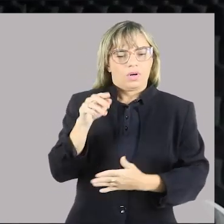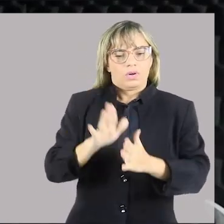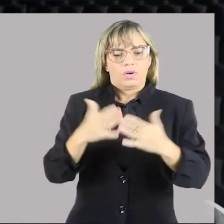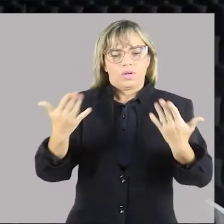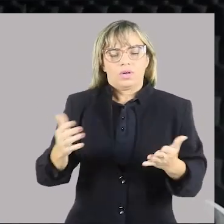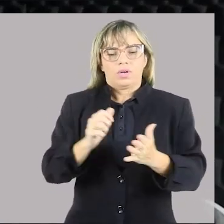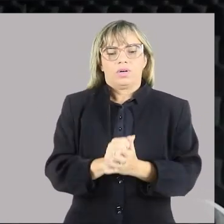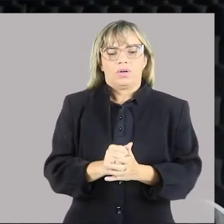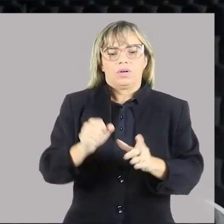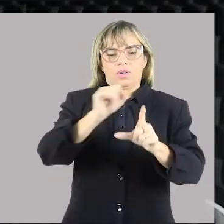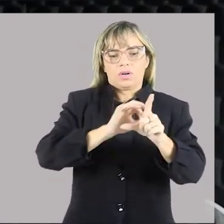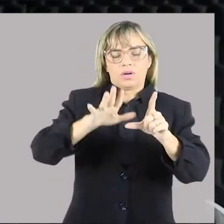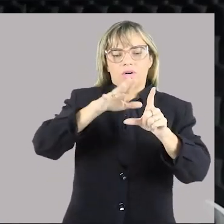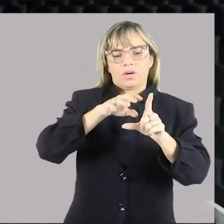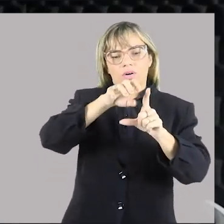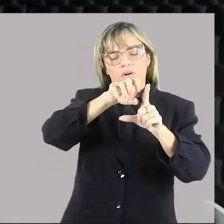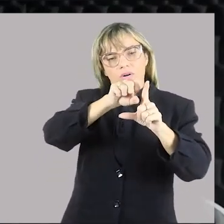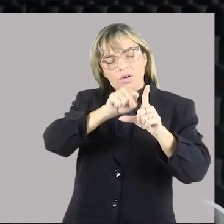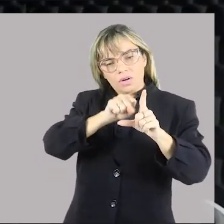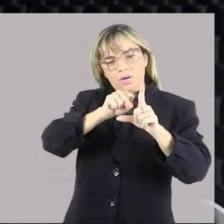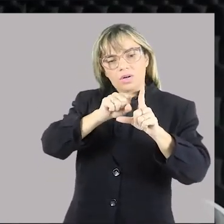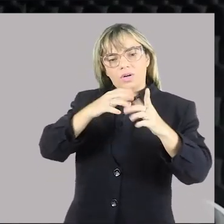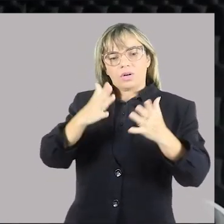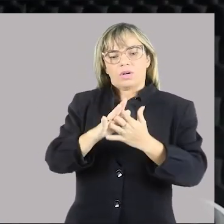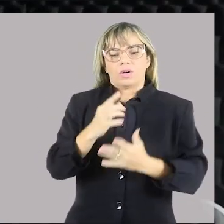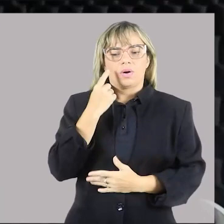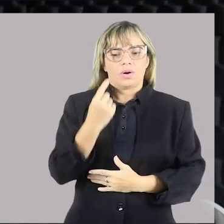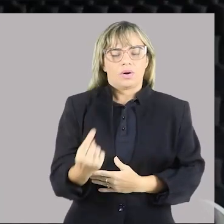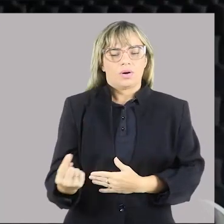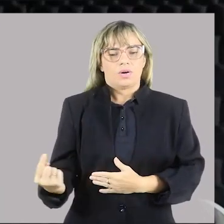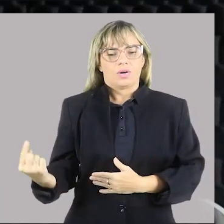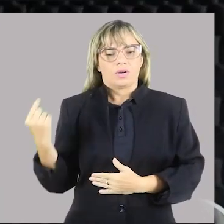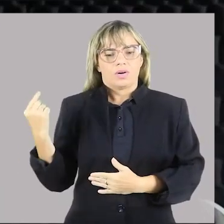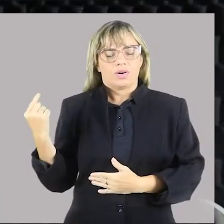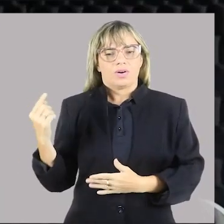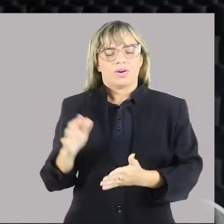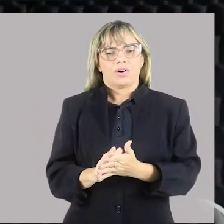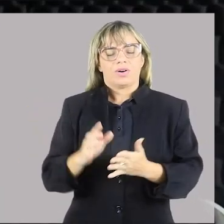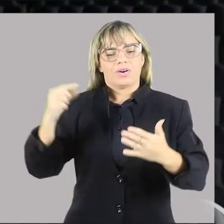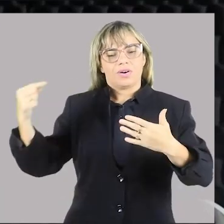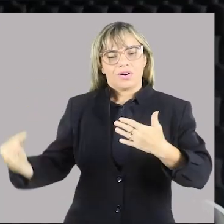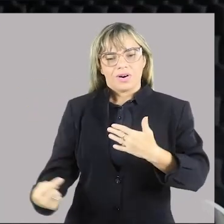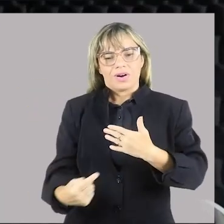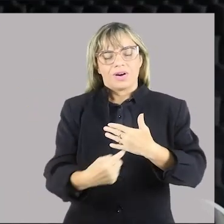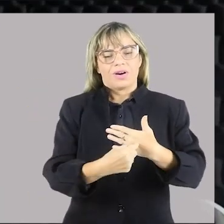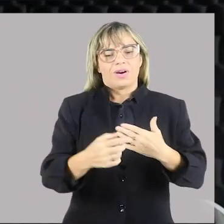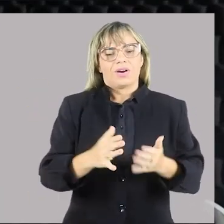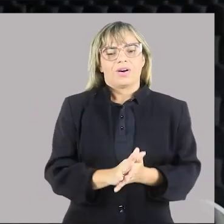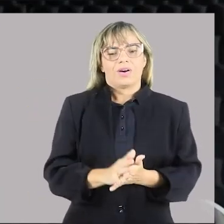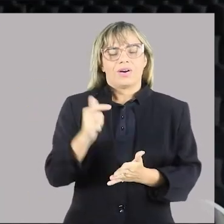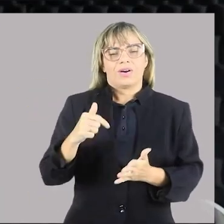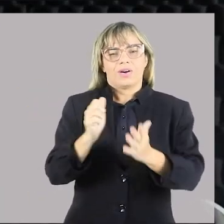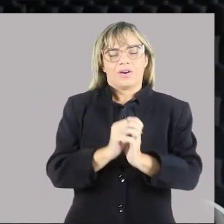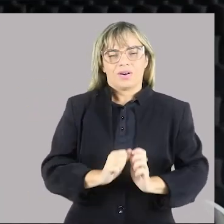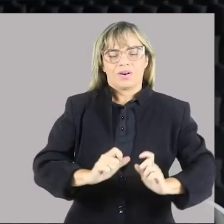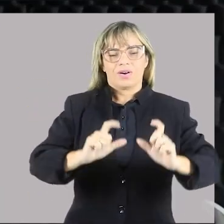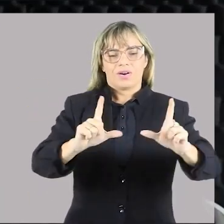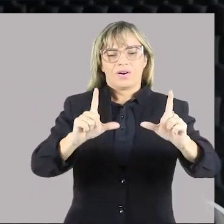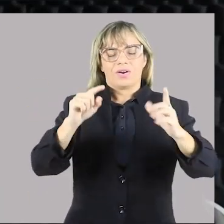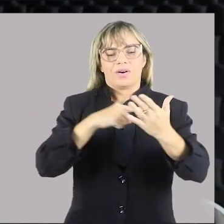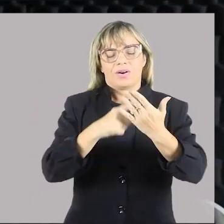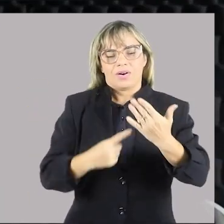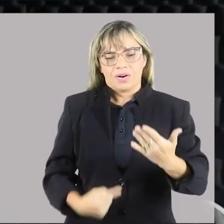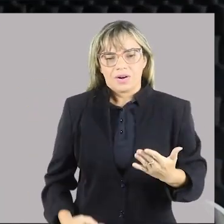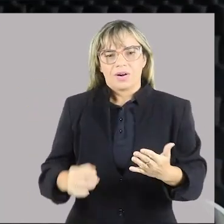baixozinho aí, QR Codezinho aqui, dá uma clicadinha, coloca sua câmera aqui, clique, baixe o material,